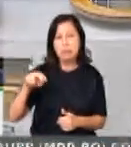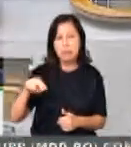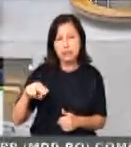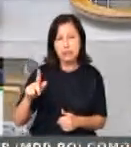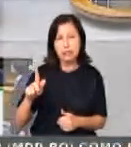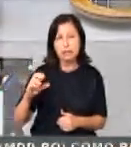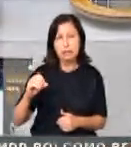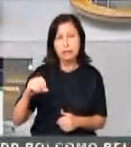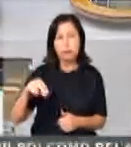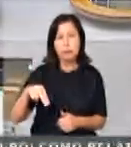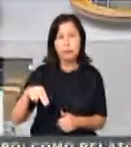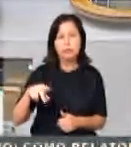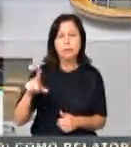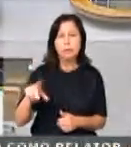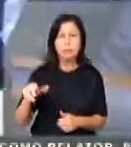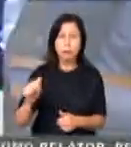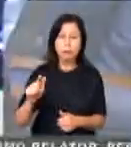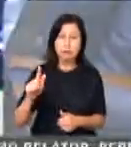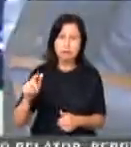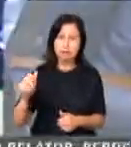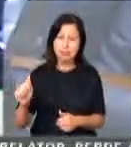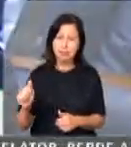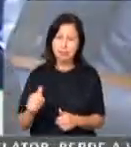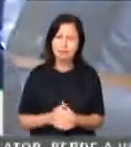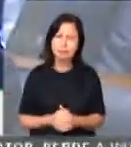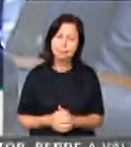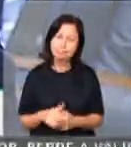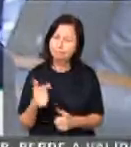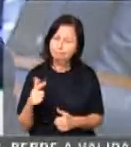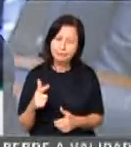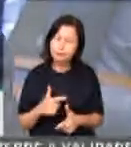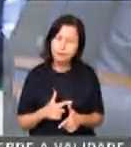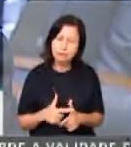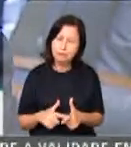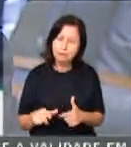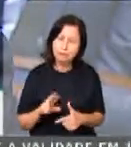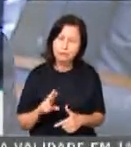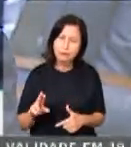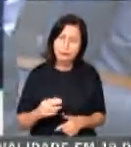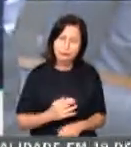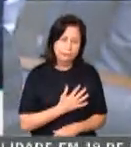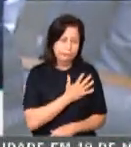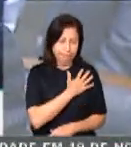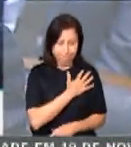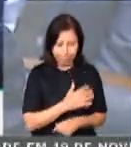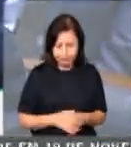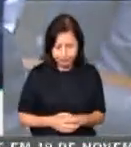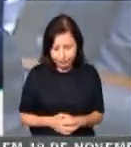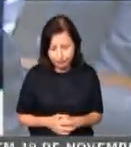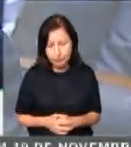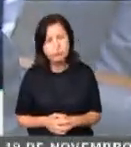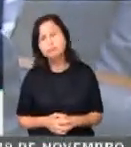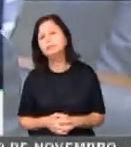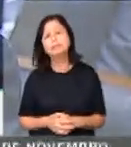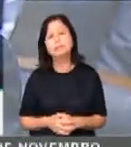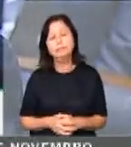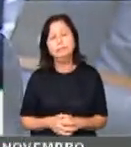Eu não tenho conflito nem com o tenente, nem com o subtenente. Obrigado, presidente. Presidente, eu quero aqui